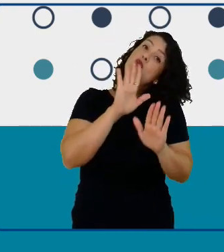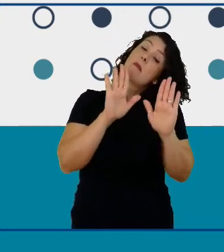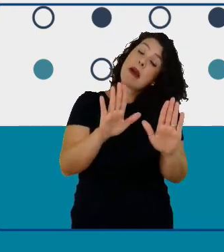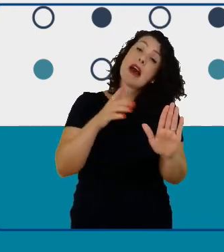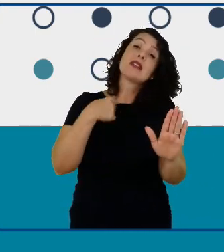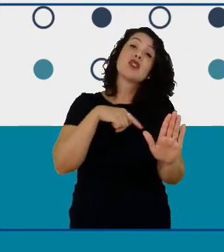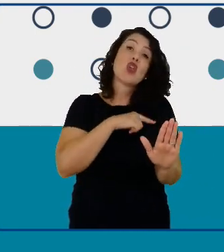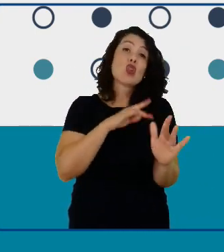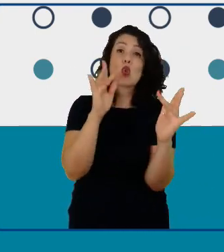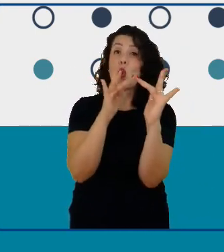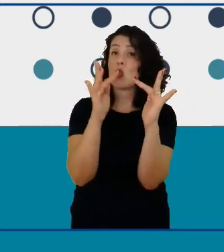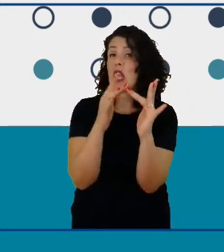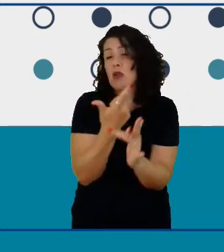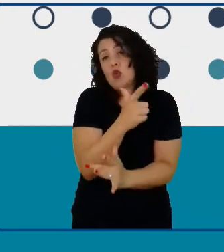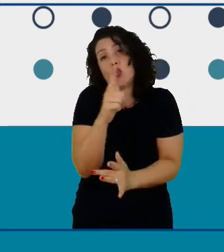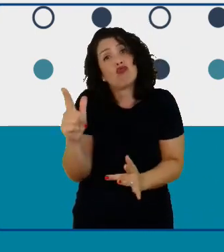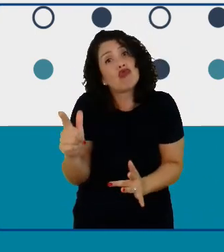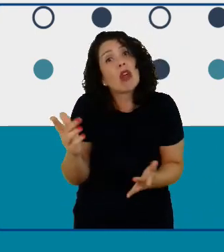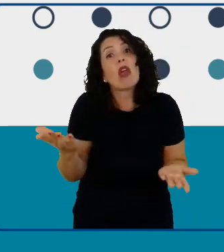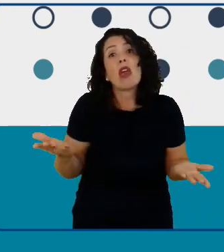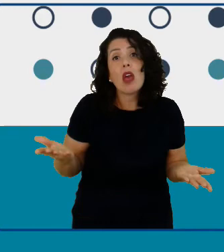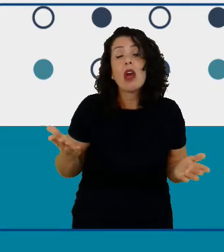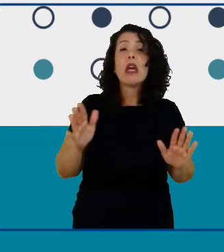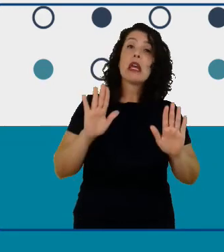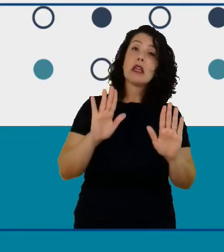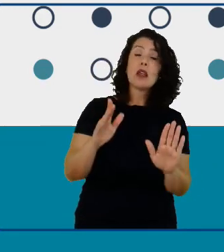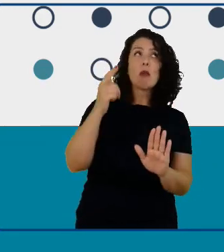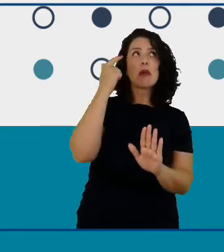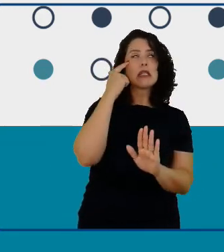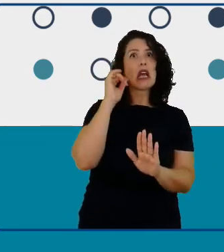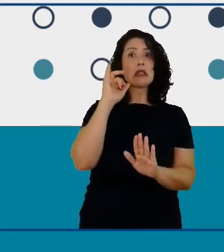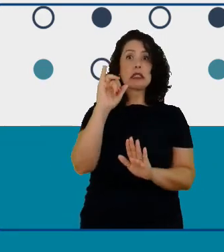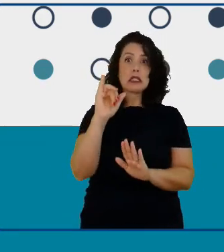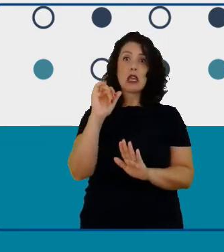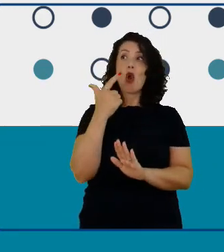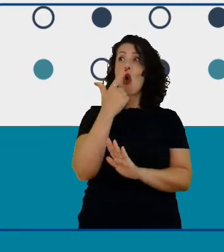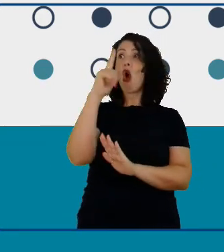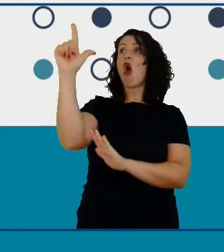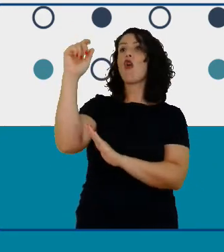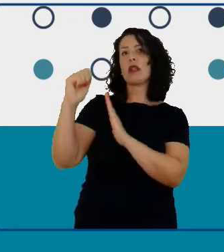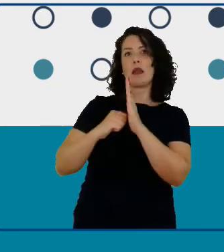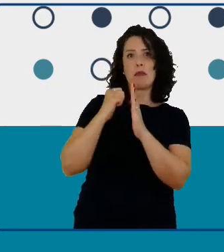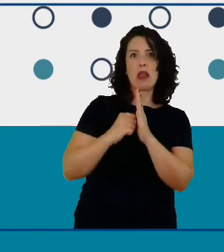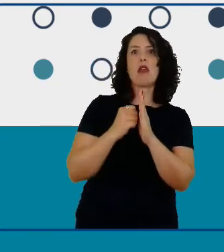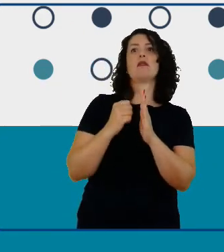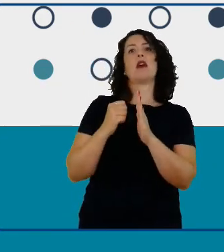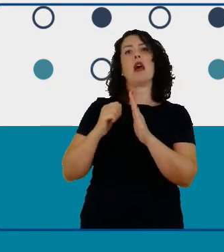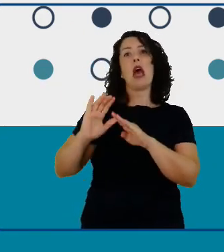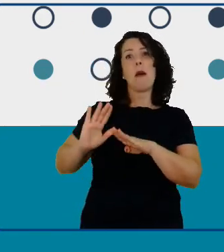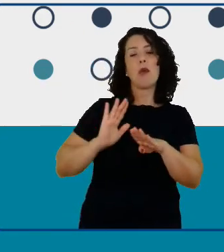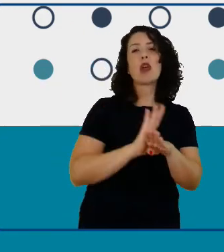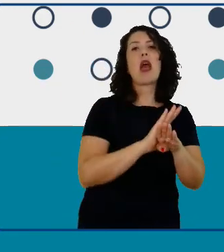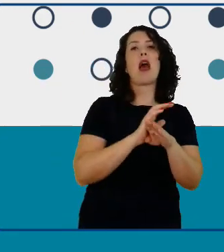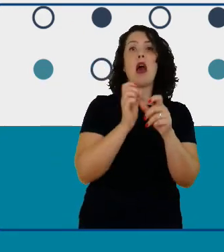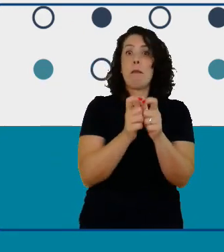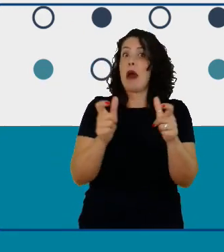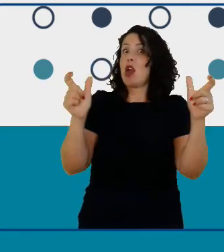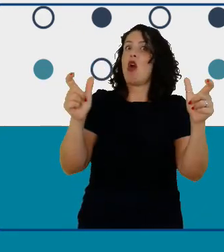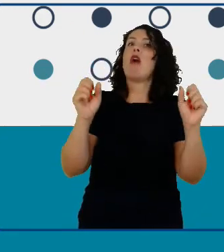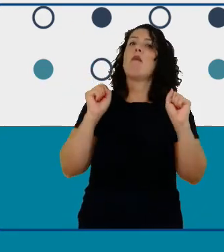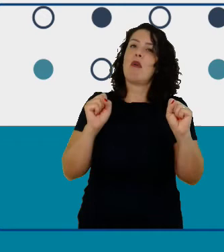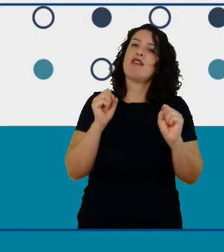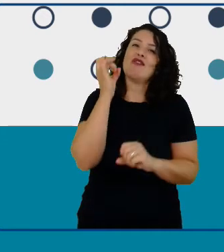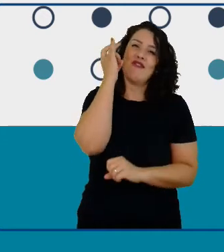contato então talvez tendo uma organização maior isso fica mais fácil eu acredito que